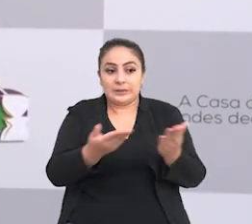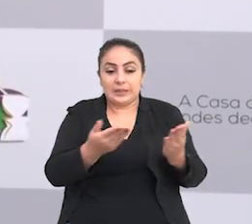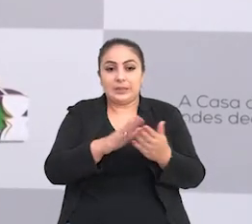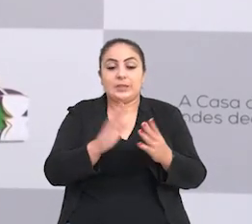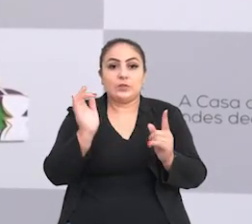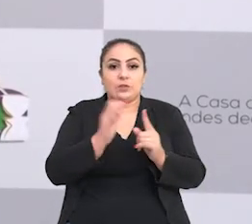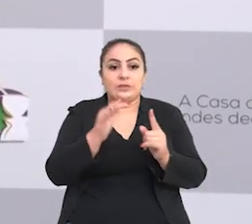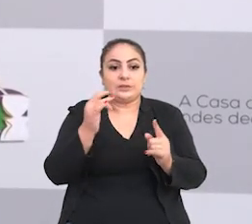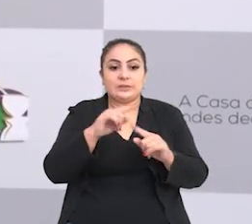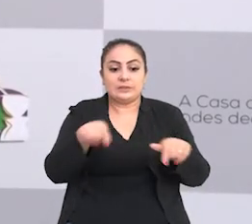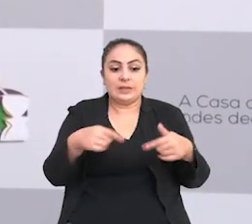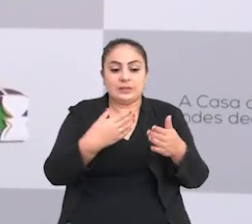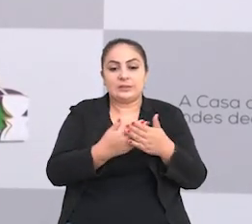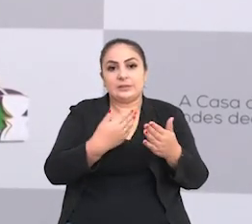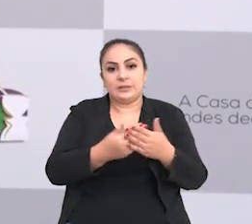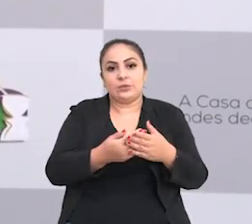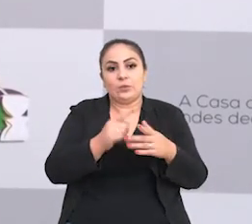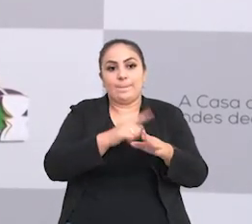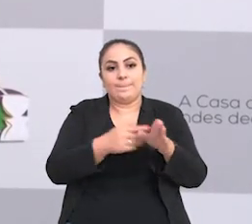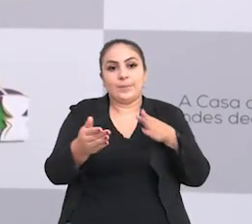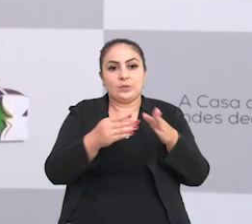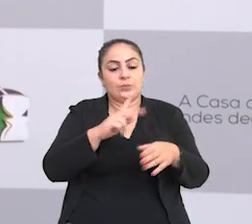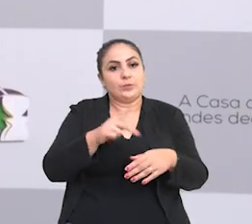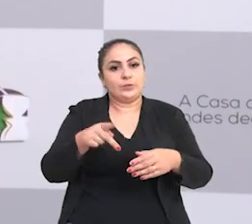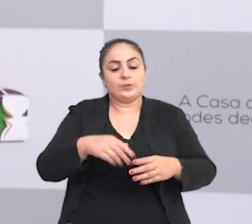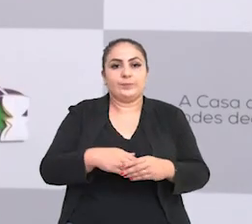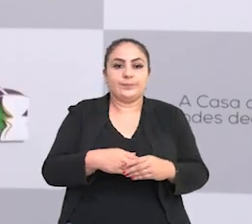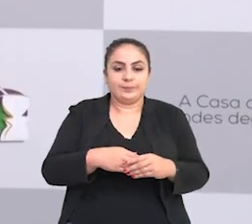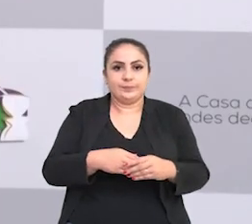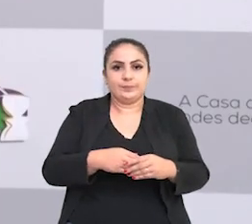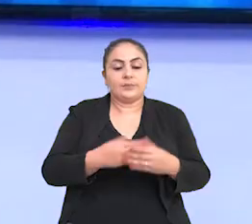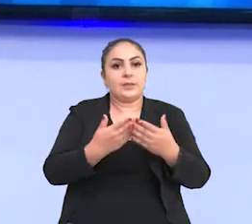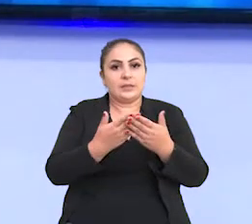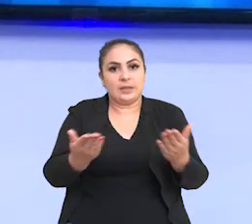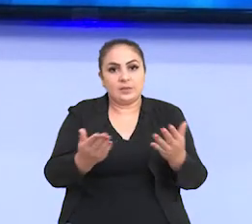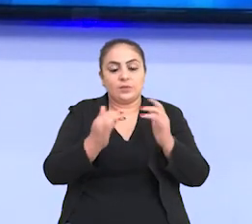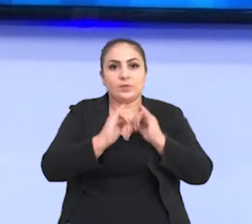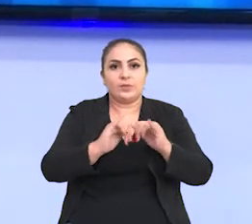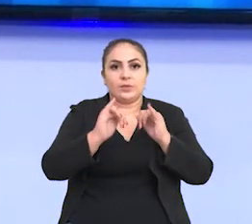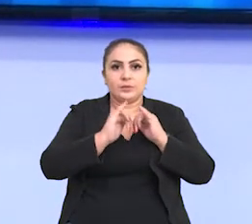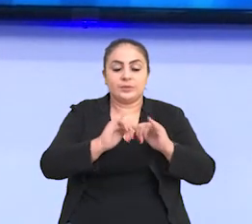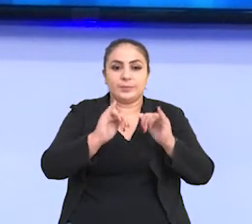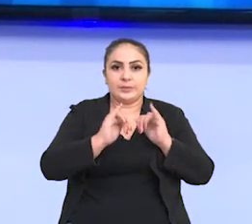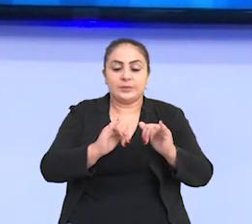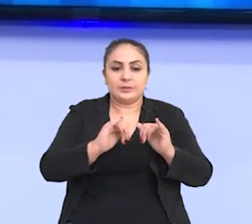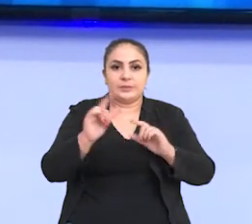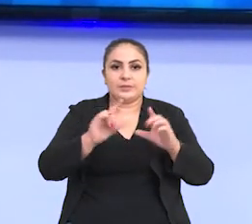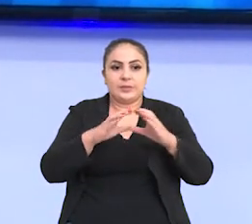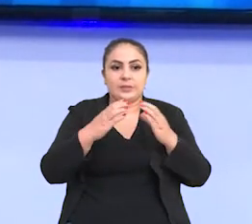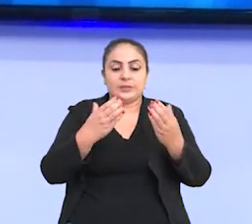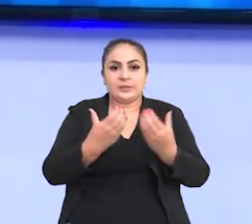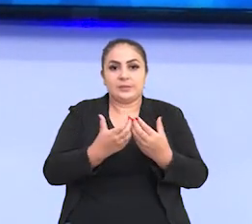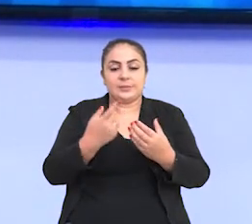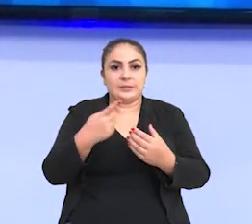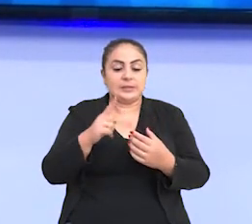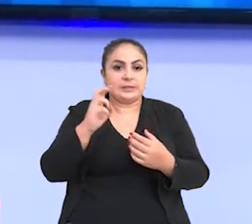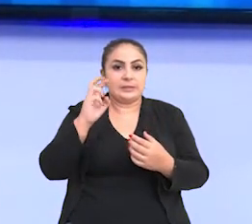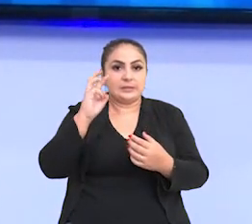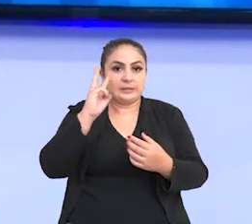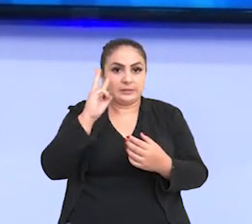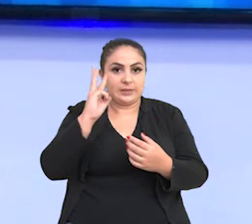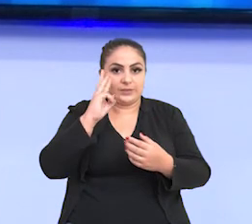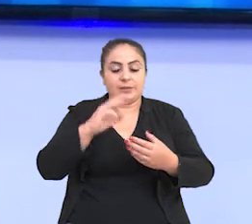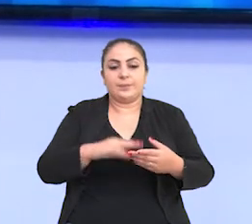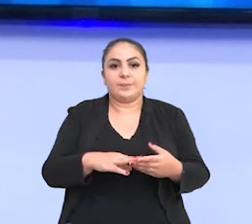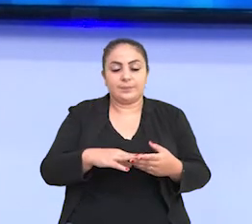instrutor vir a interferir na sala de aula durante o período do professor. E estas foram as informações do Jornal da